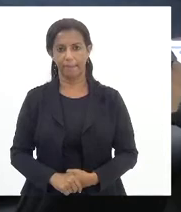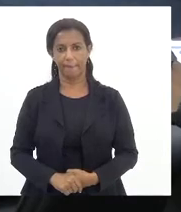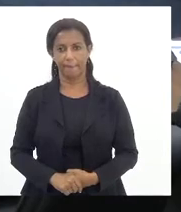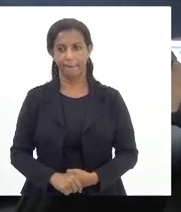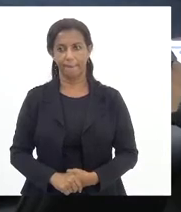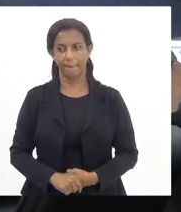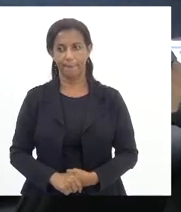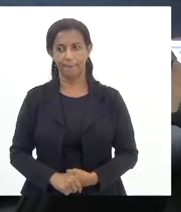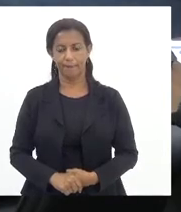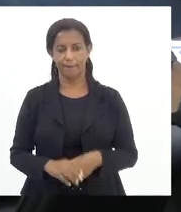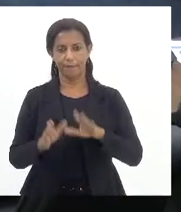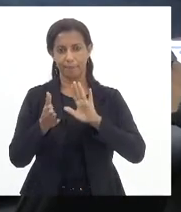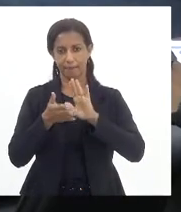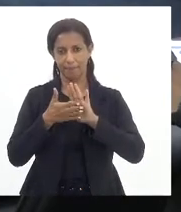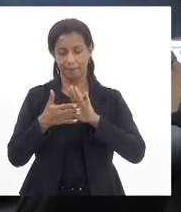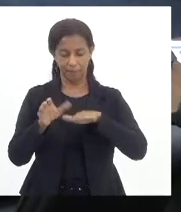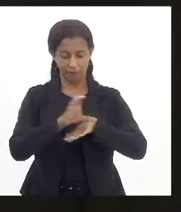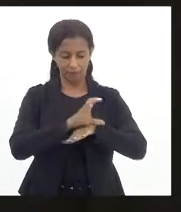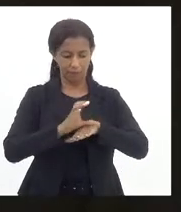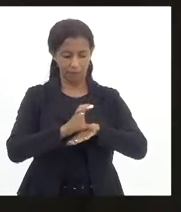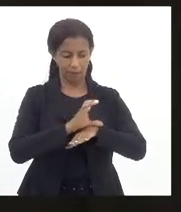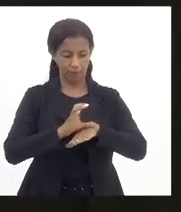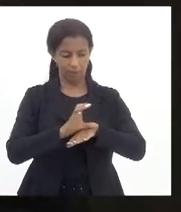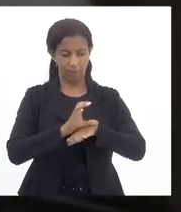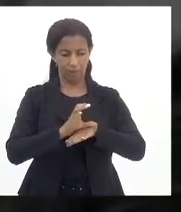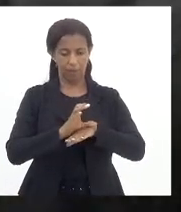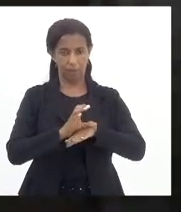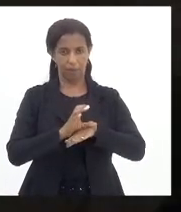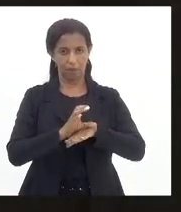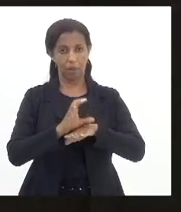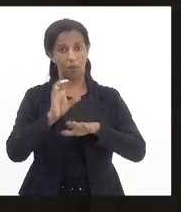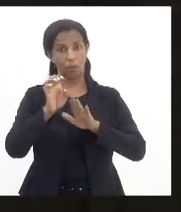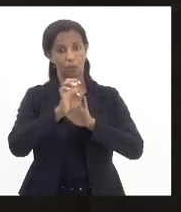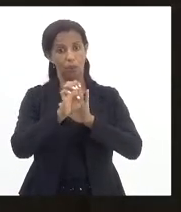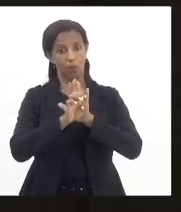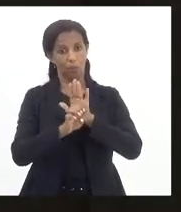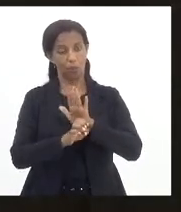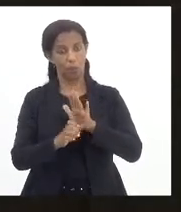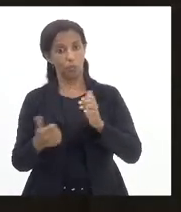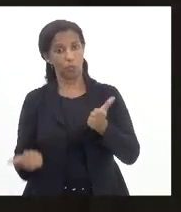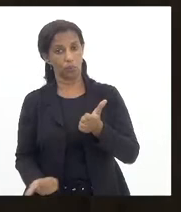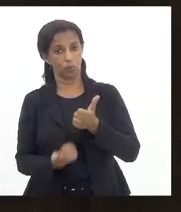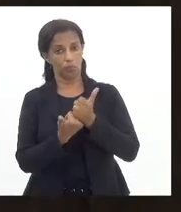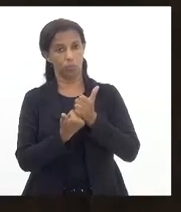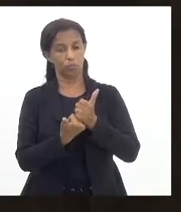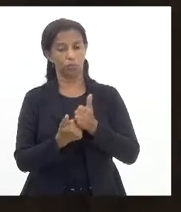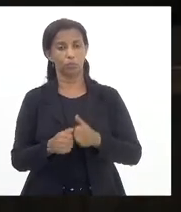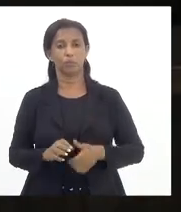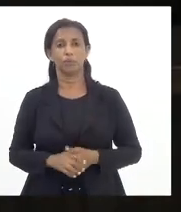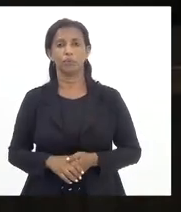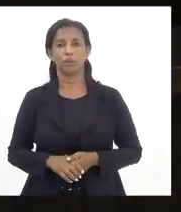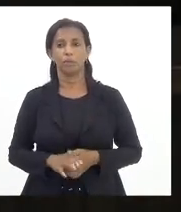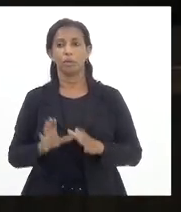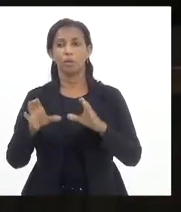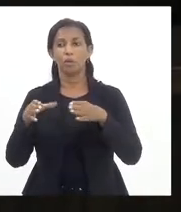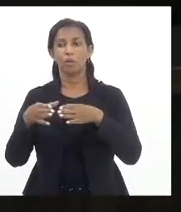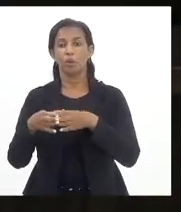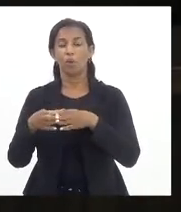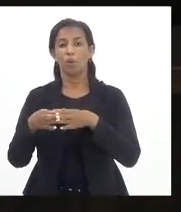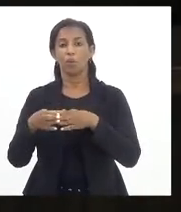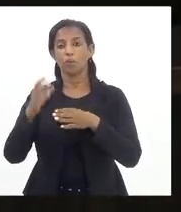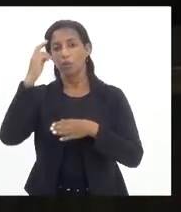parecer pela constitucionalidade com emendas concluindo por substitutivo senhor presidente pela comissão de cultura